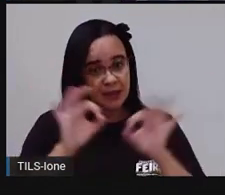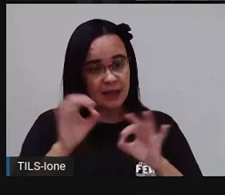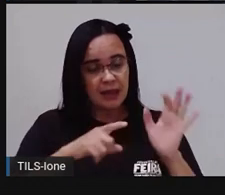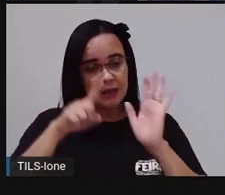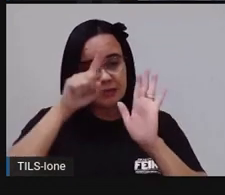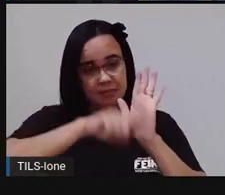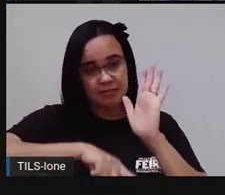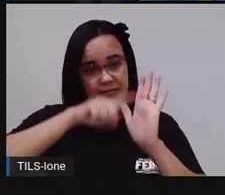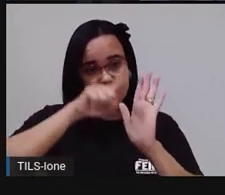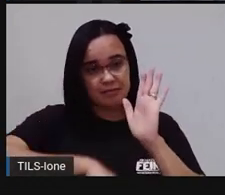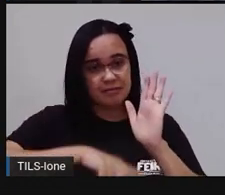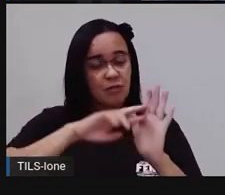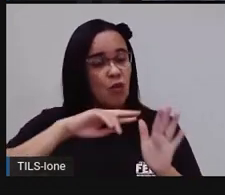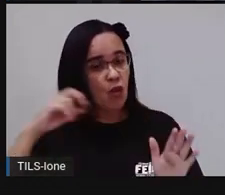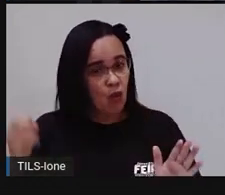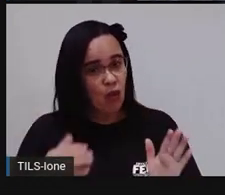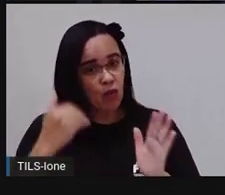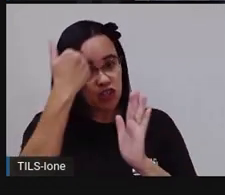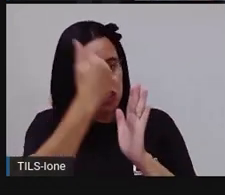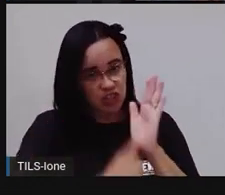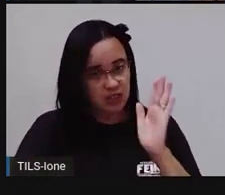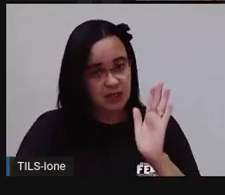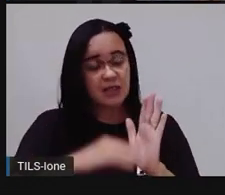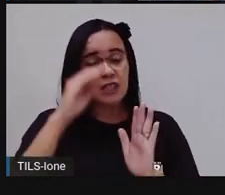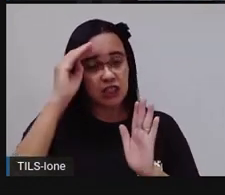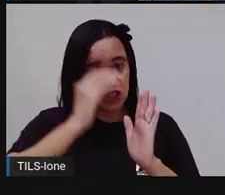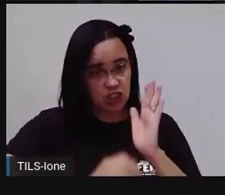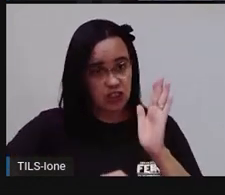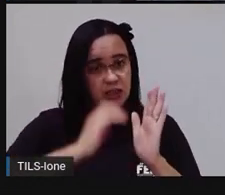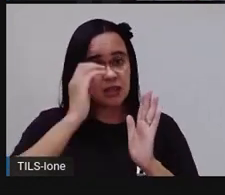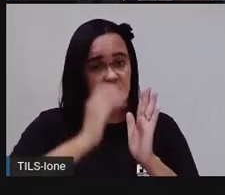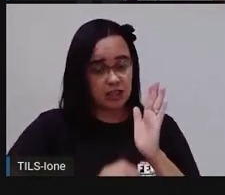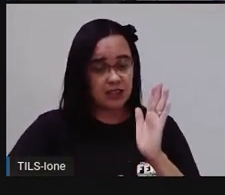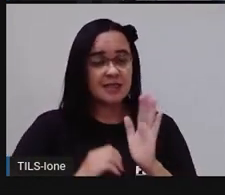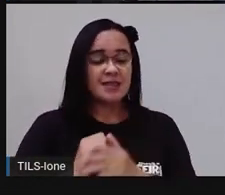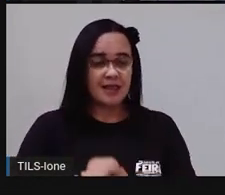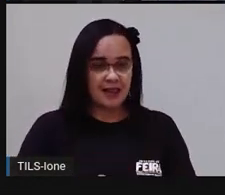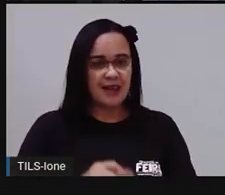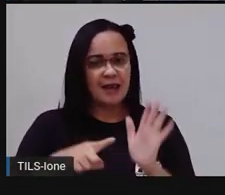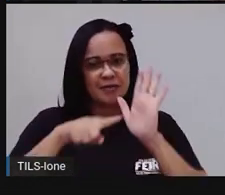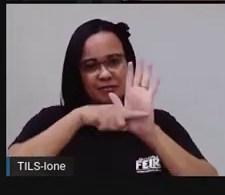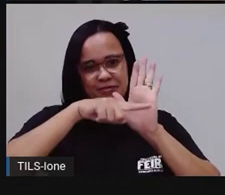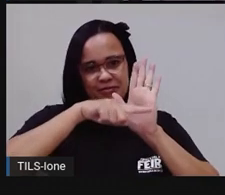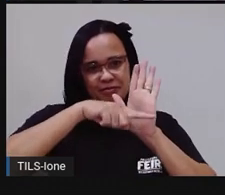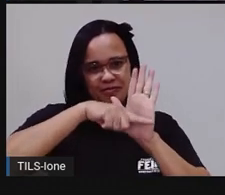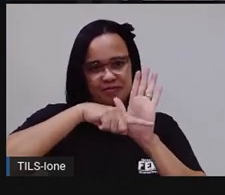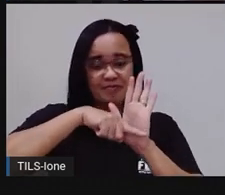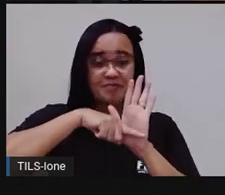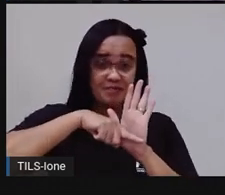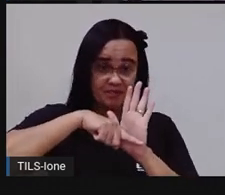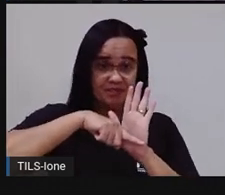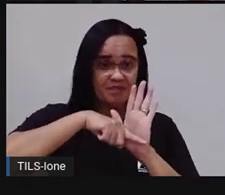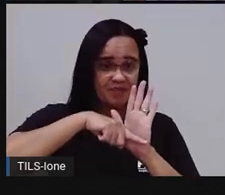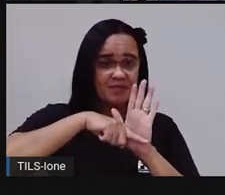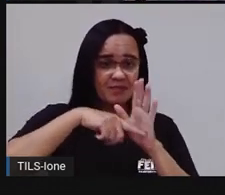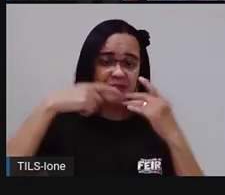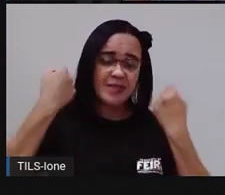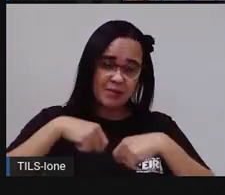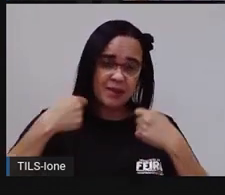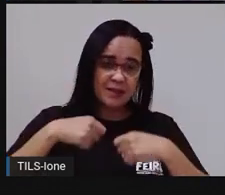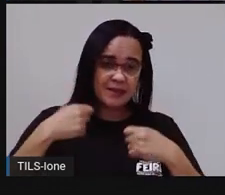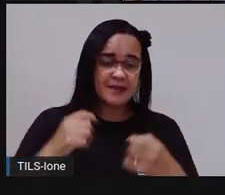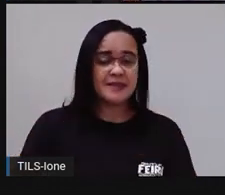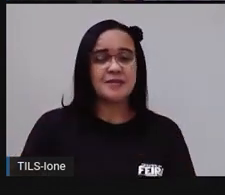tirar do 25, a gente vai tirar 14, né? E o que sobrar desse valor vai ser a